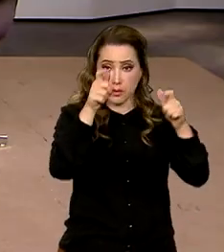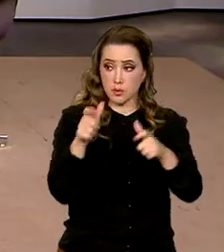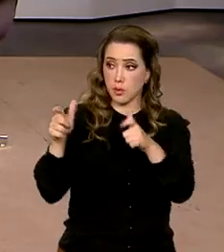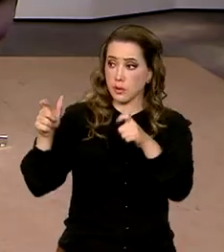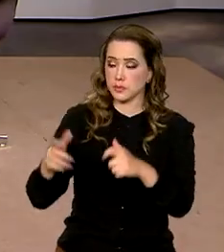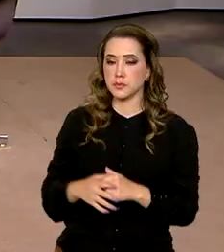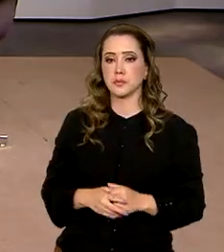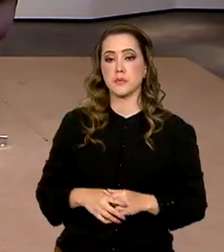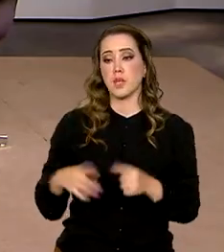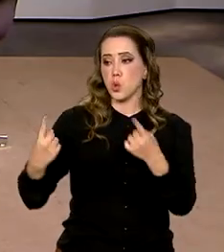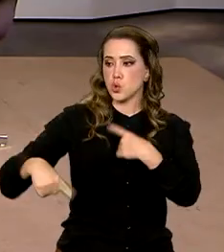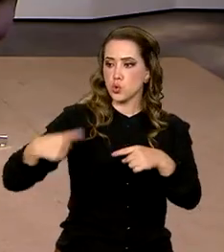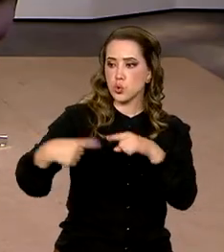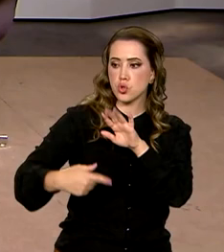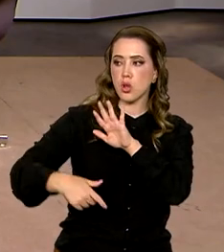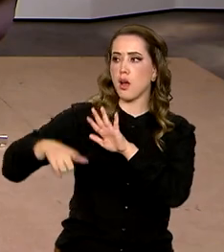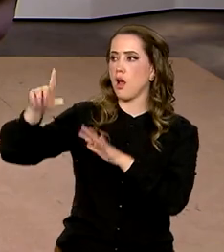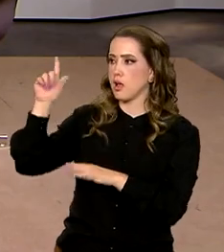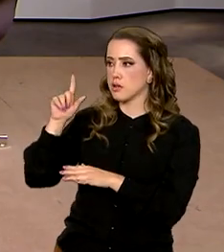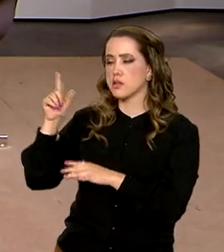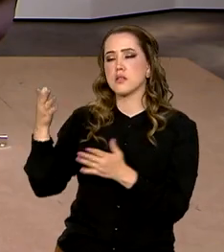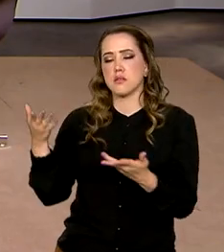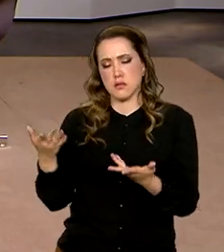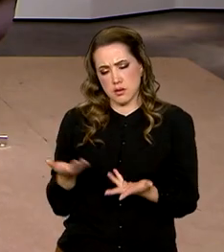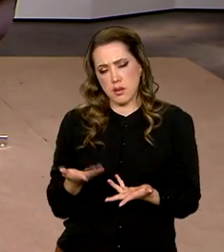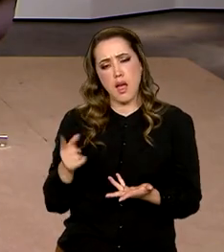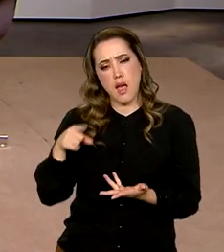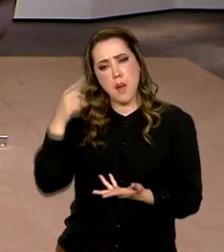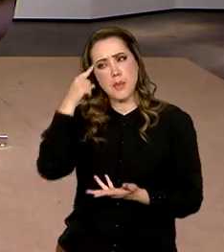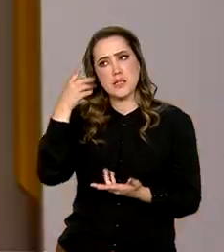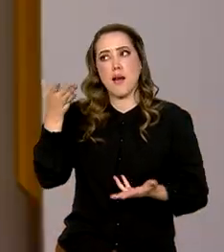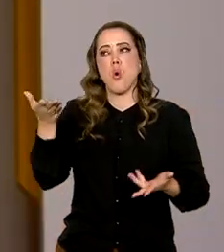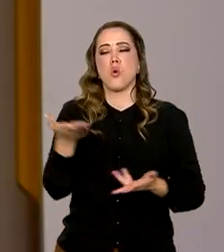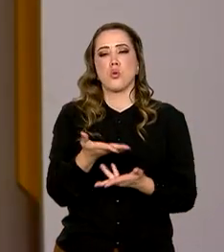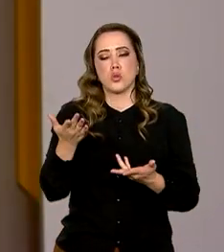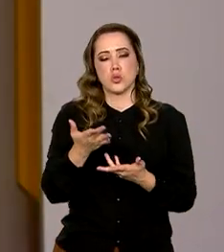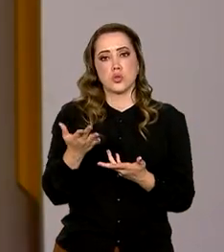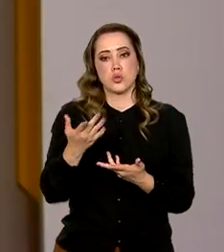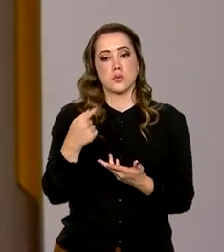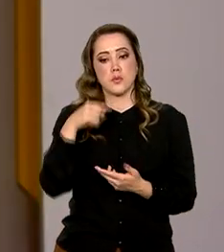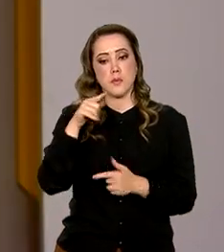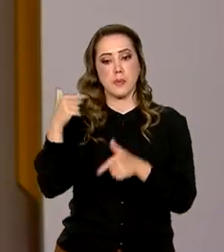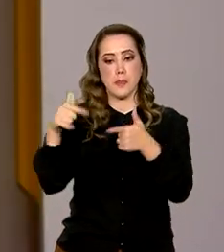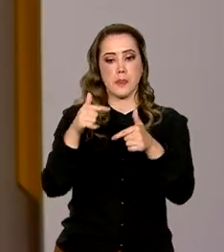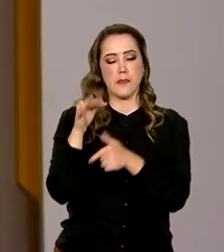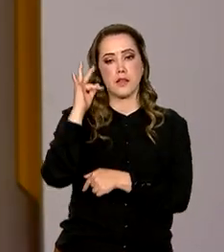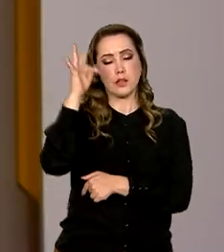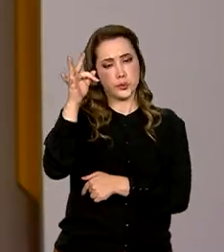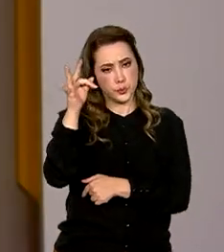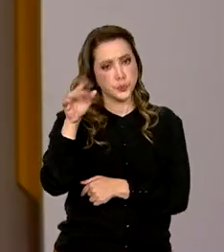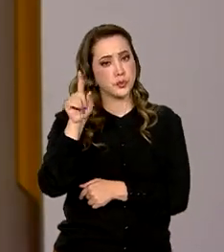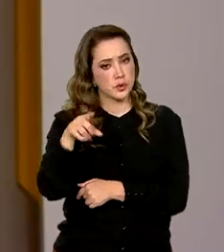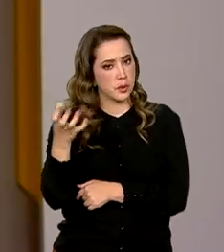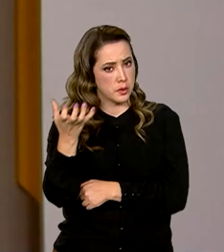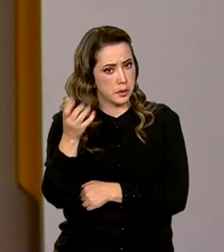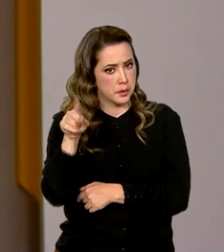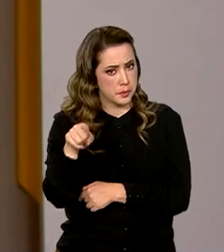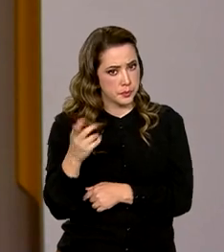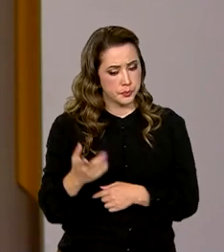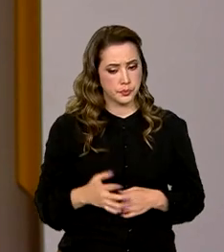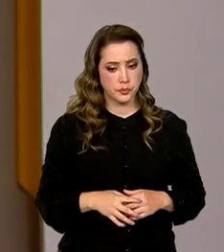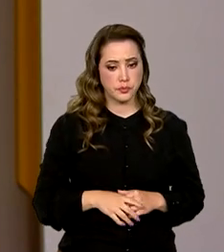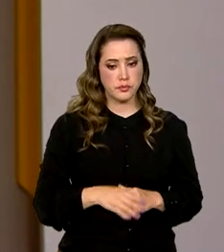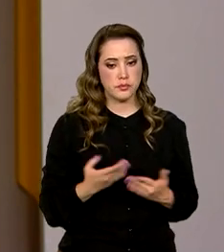discutir o passado é uma forma de pensarmos no presente e até trabalharmos o futuro que queremos, não é?